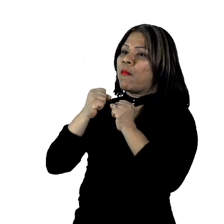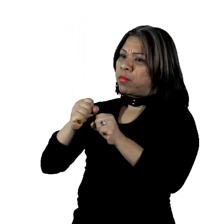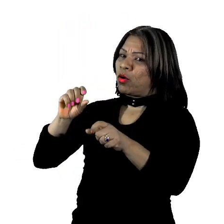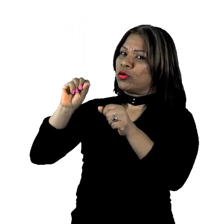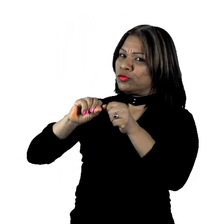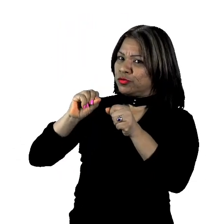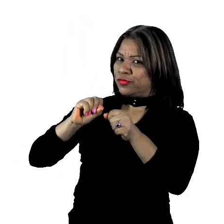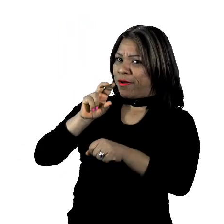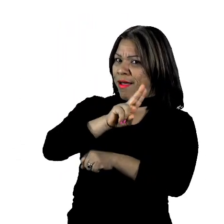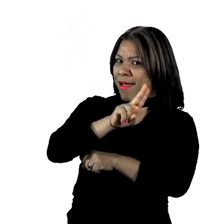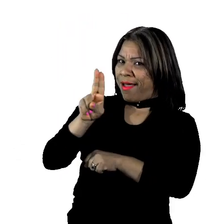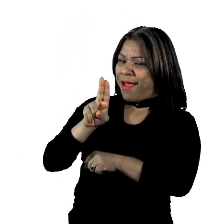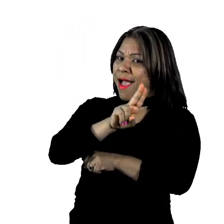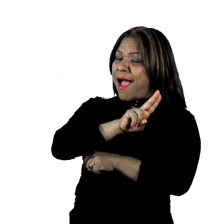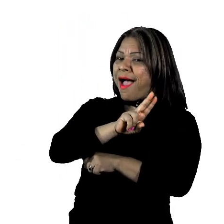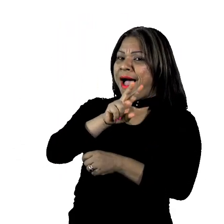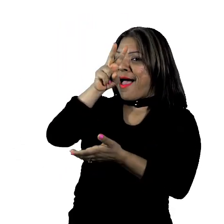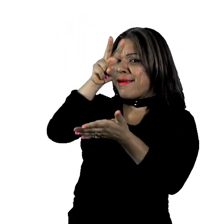nós, por favor?